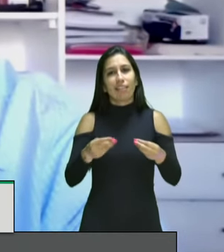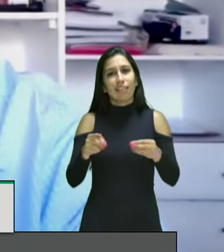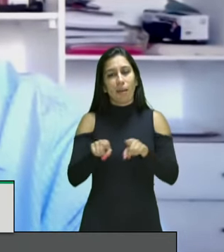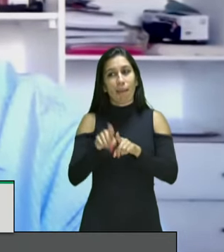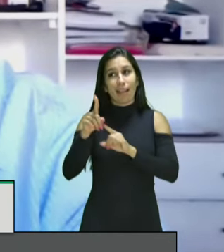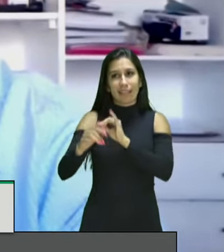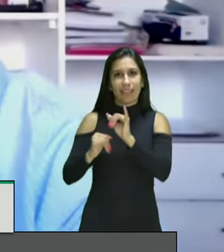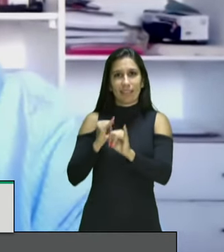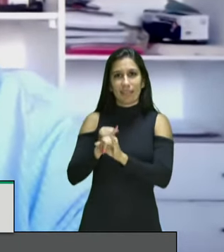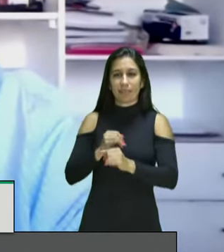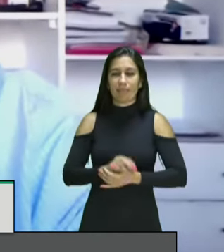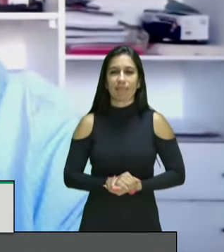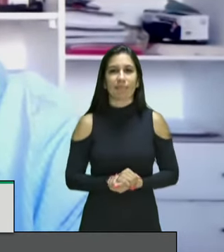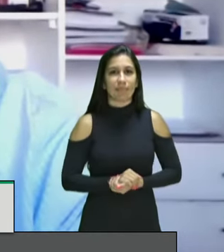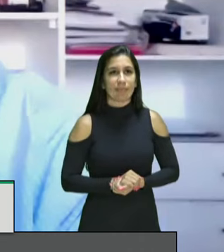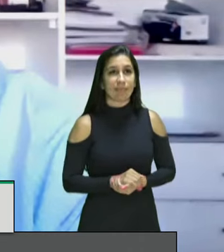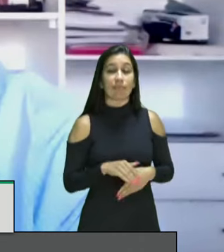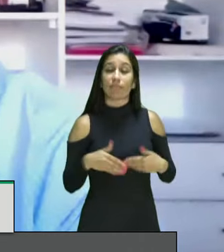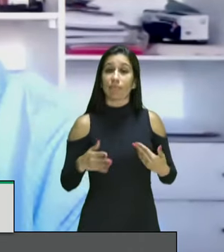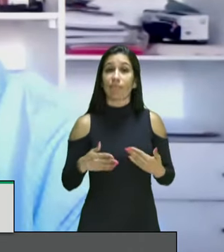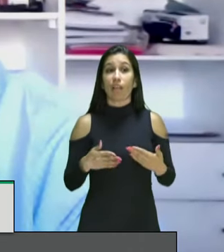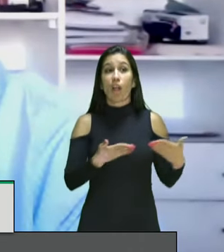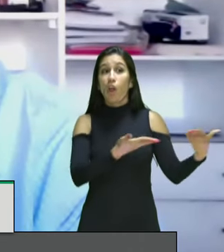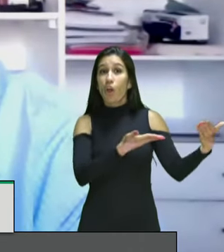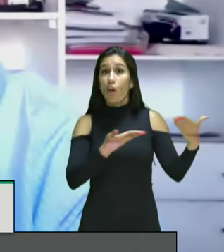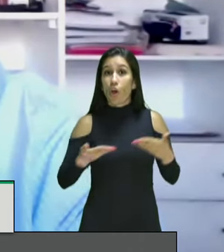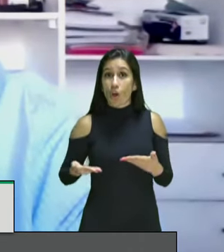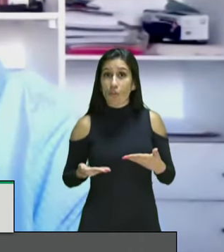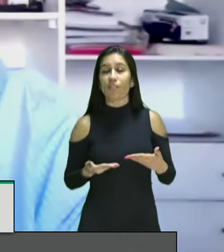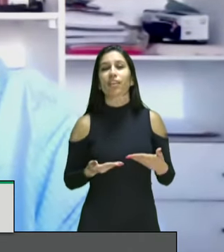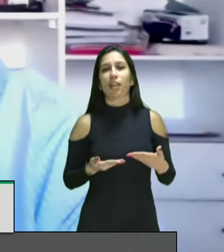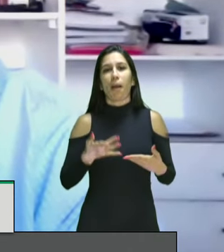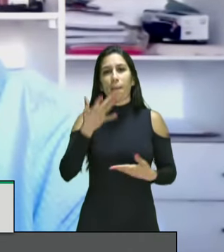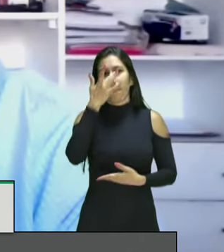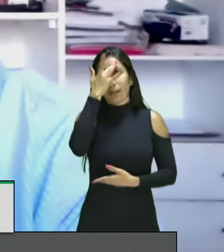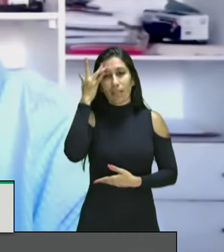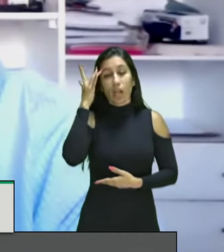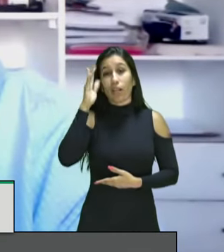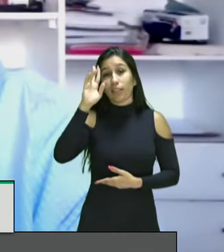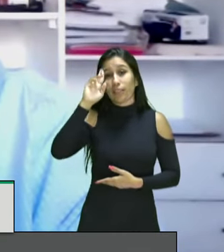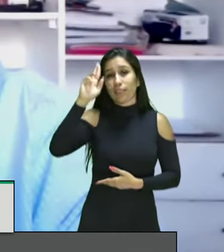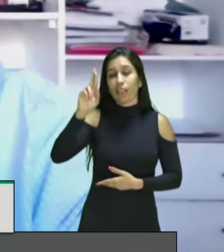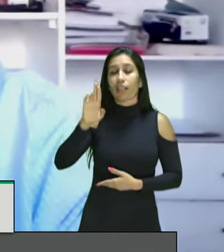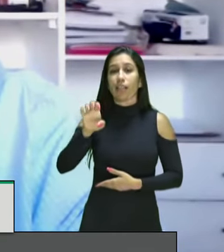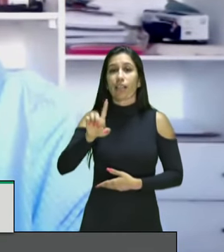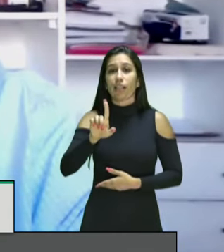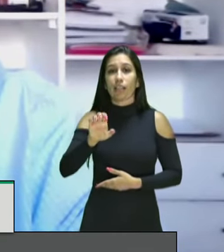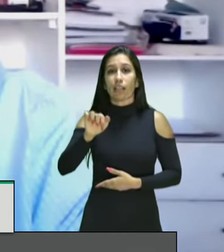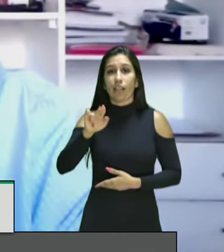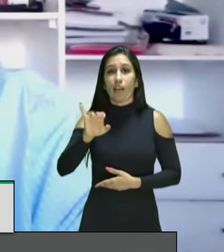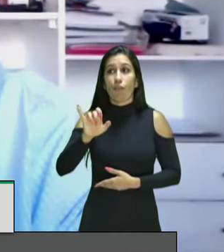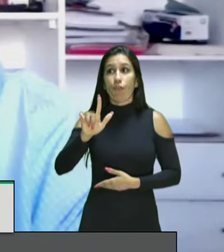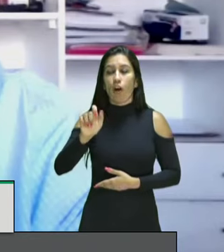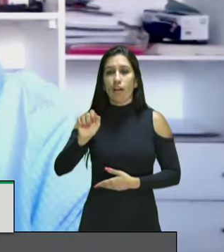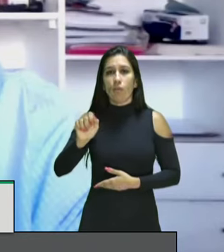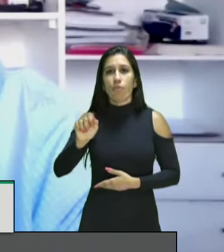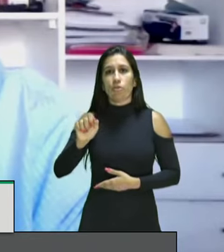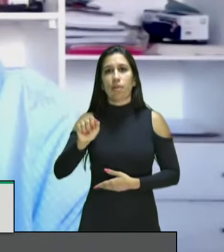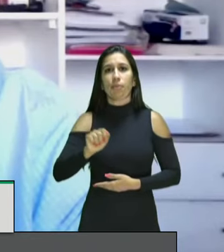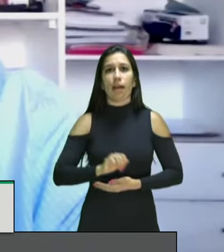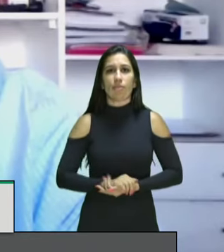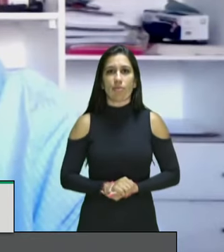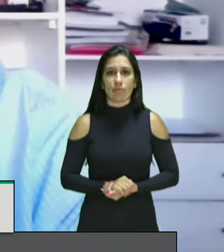Começando as exposições, convido para fazer uso da palavra o senhor Ezequiel Roque, do Espírito Santo,